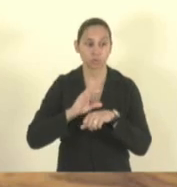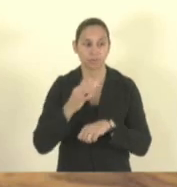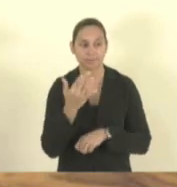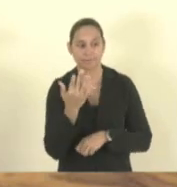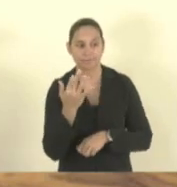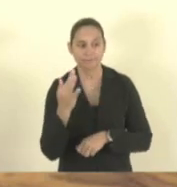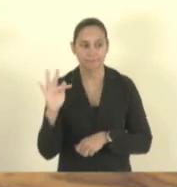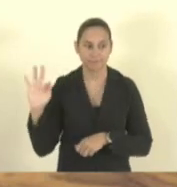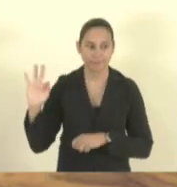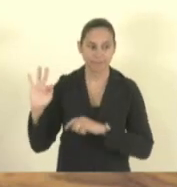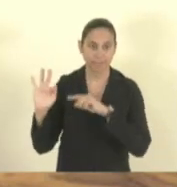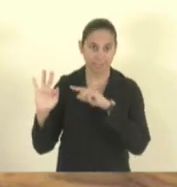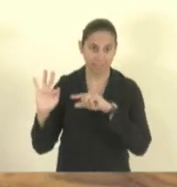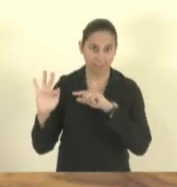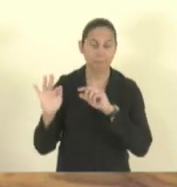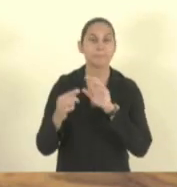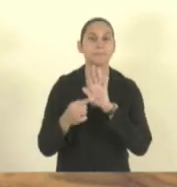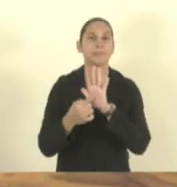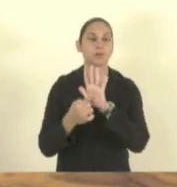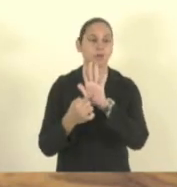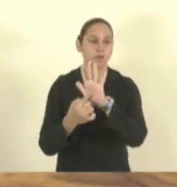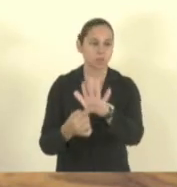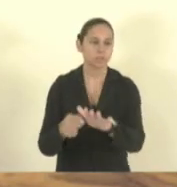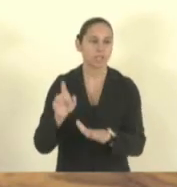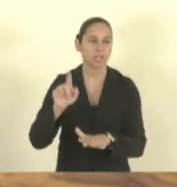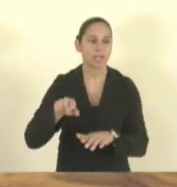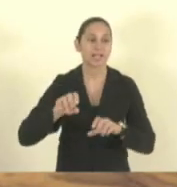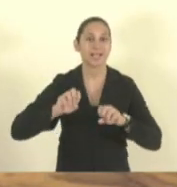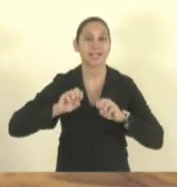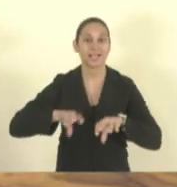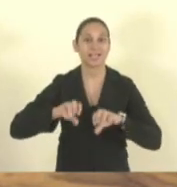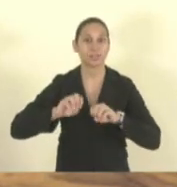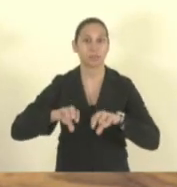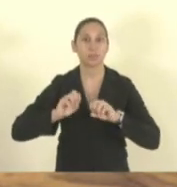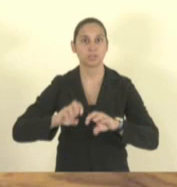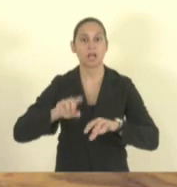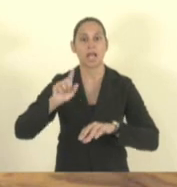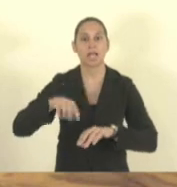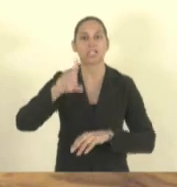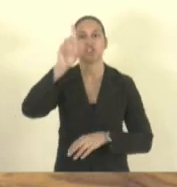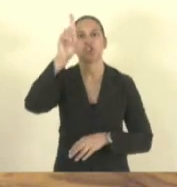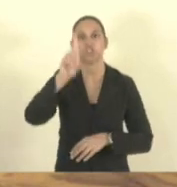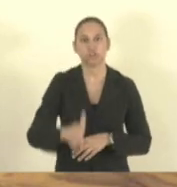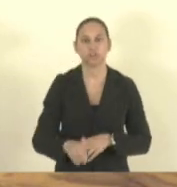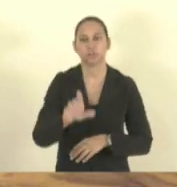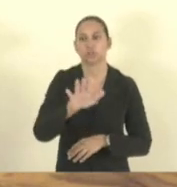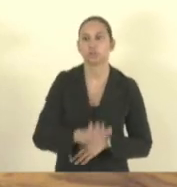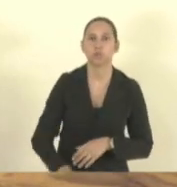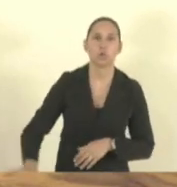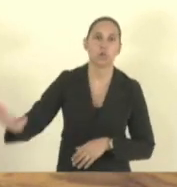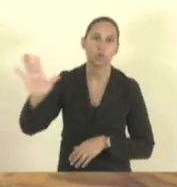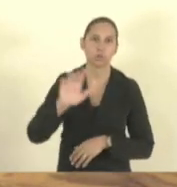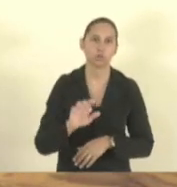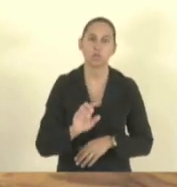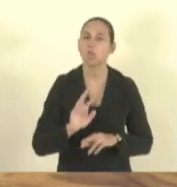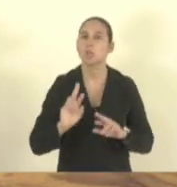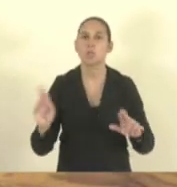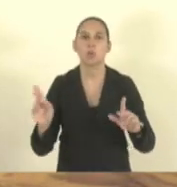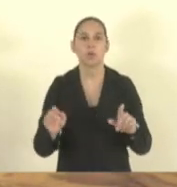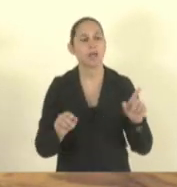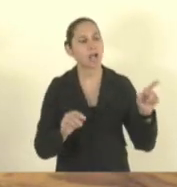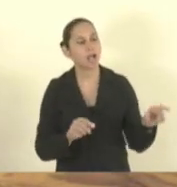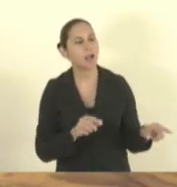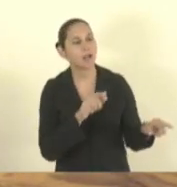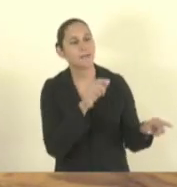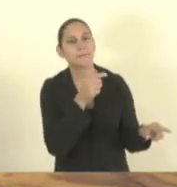fala que a educação é para todos. Ele não está falando do menino bonitinho que